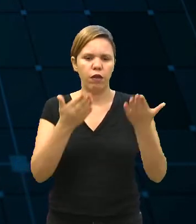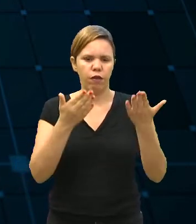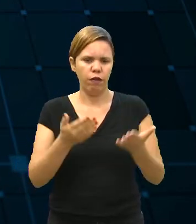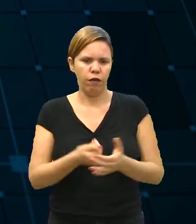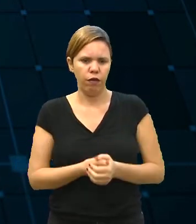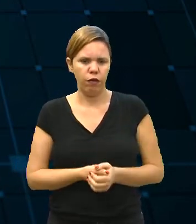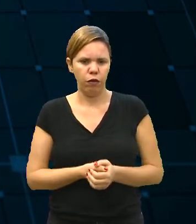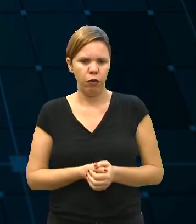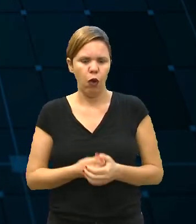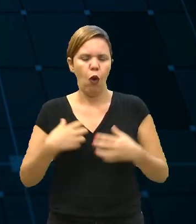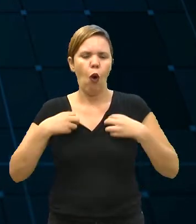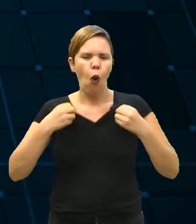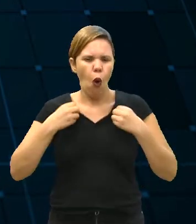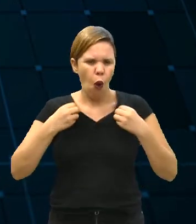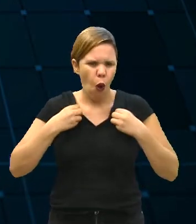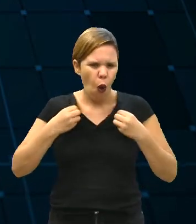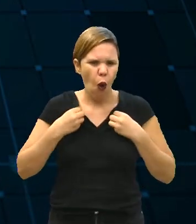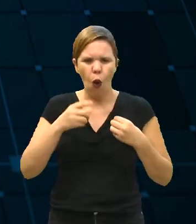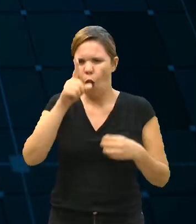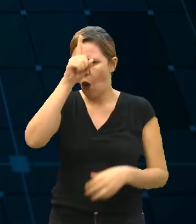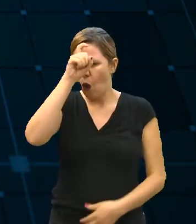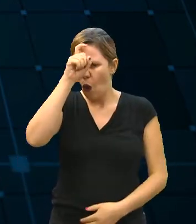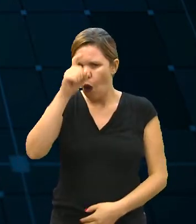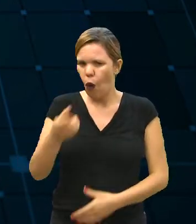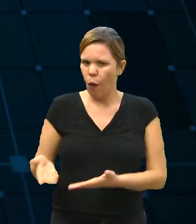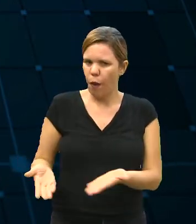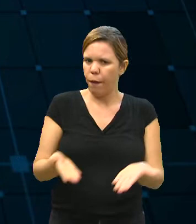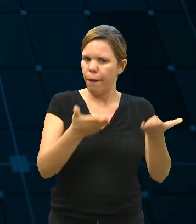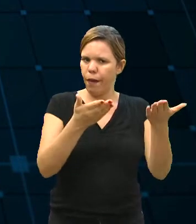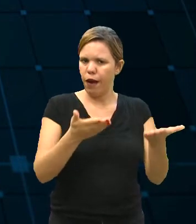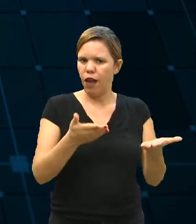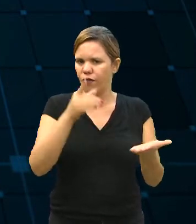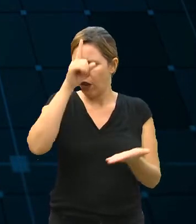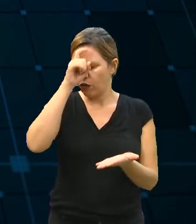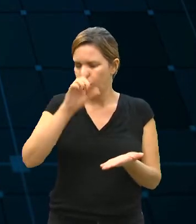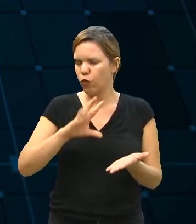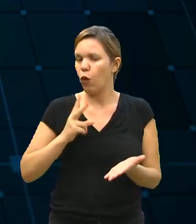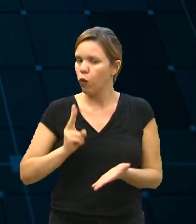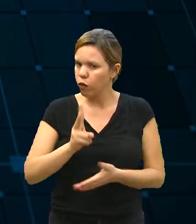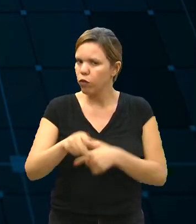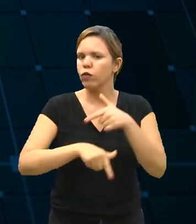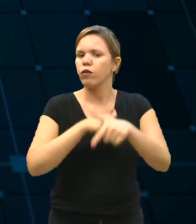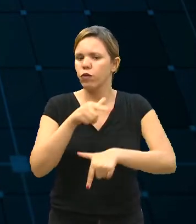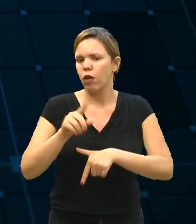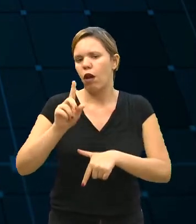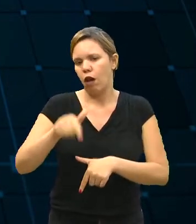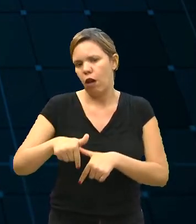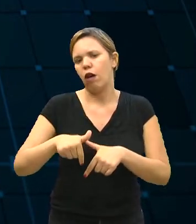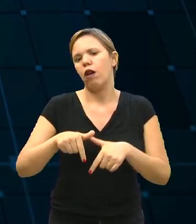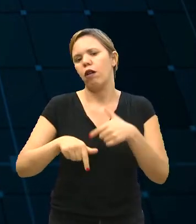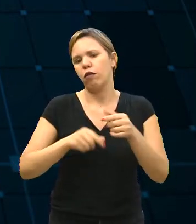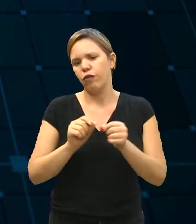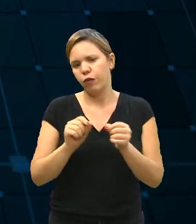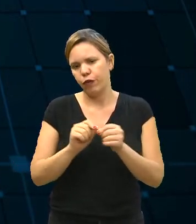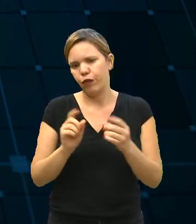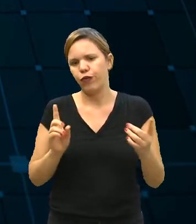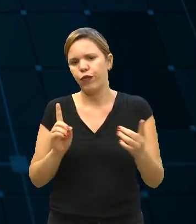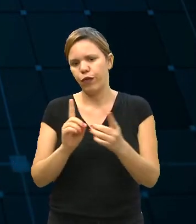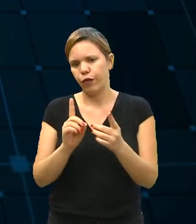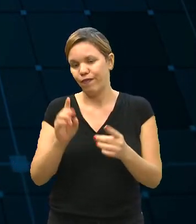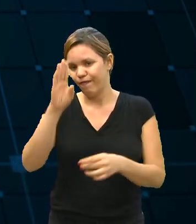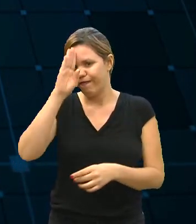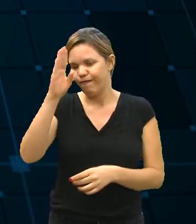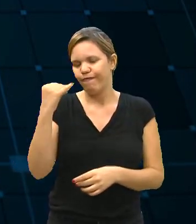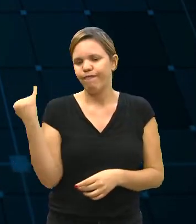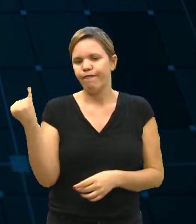roupas para os hospitais, eu continuo trabalhando, né? Que é um serviço